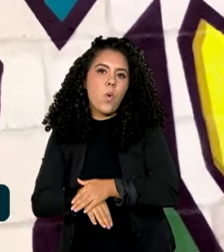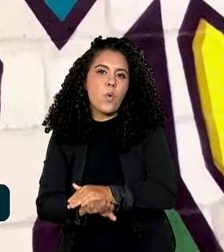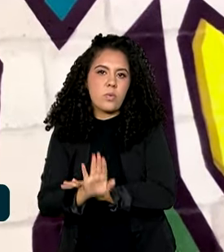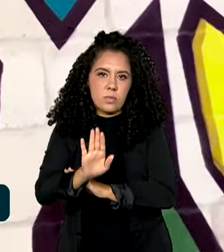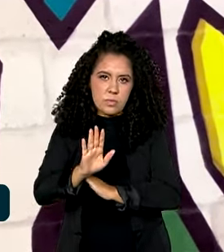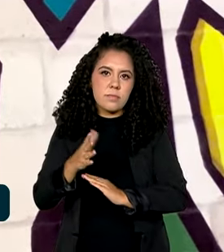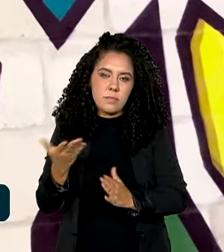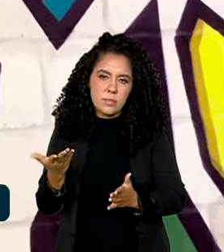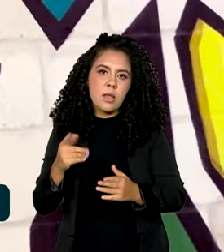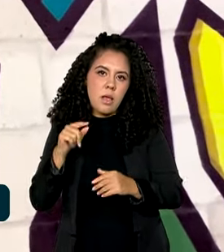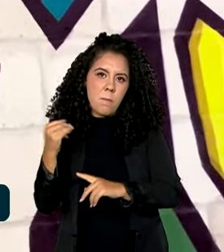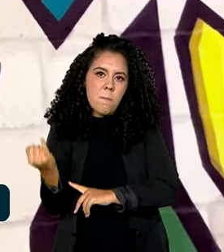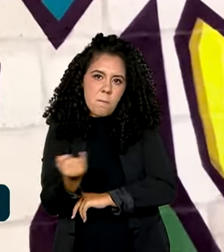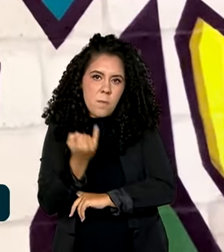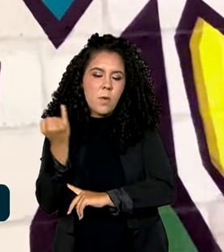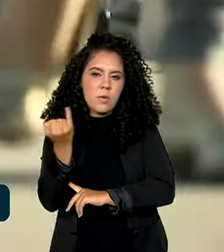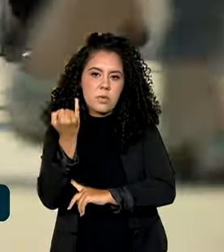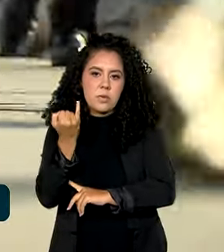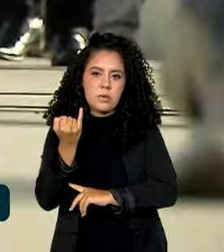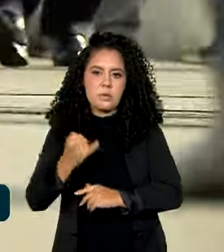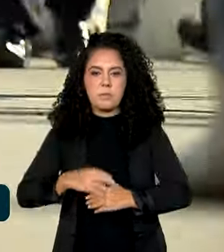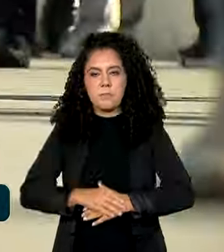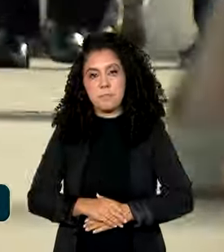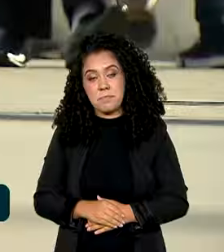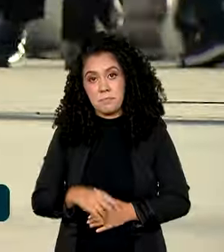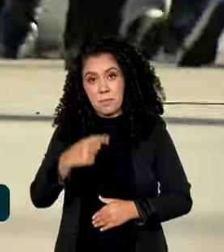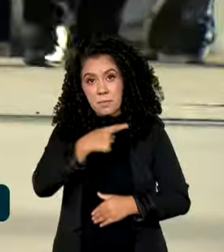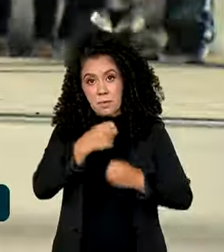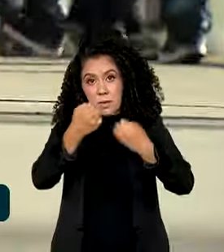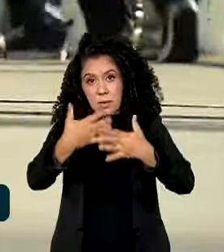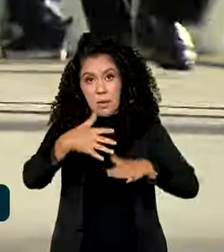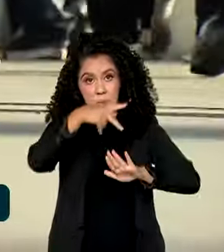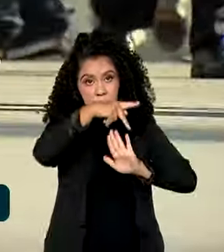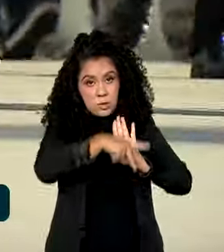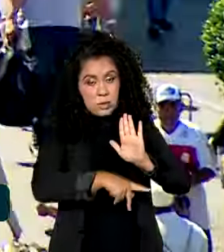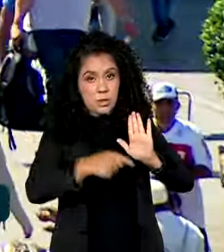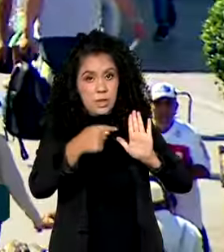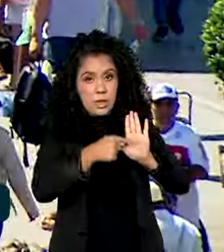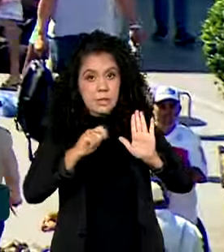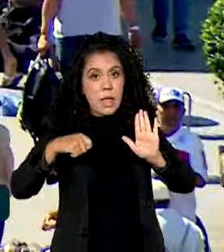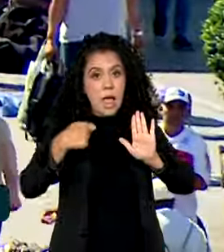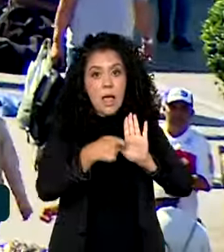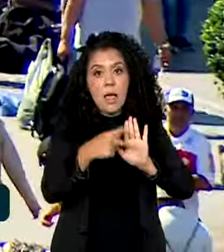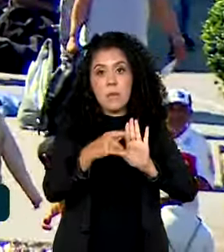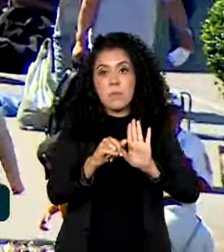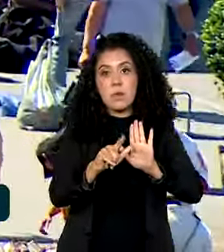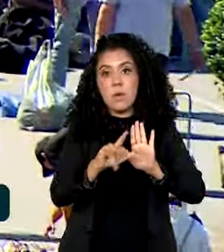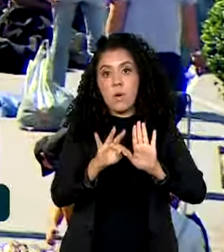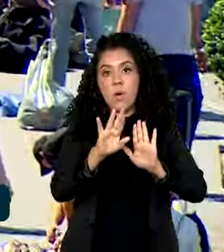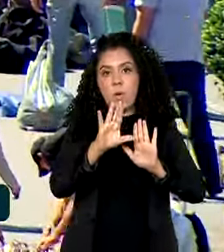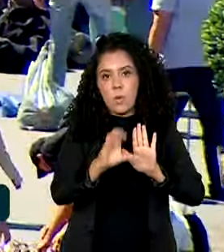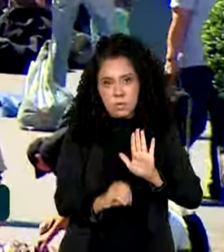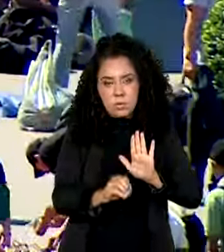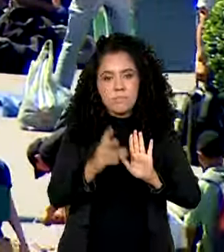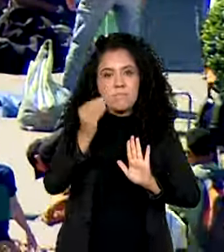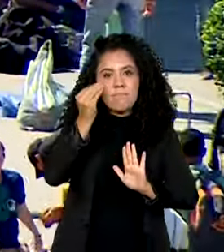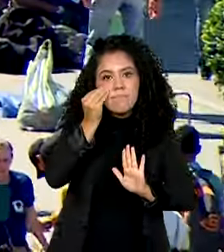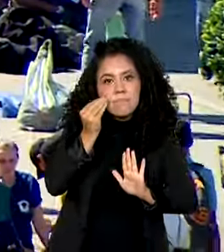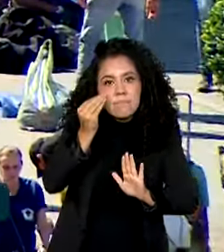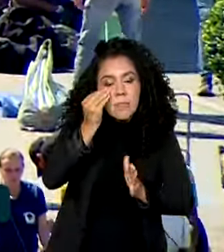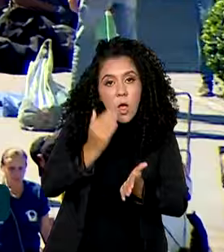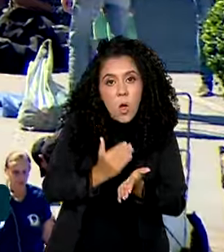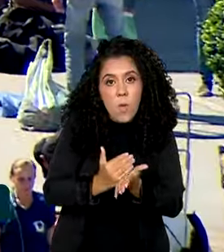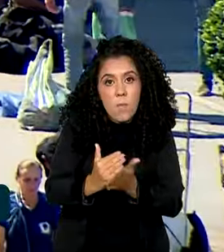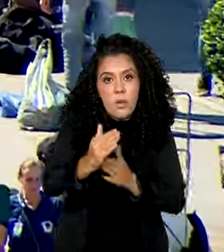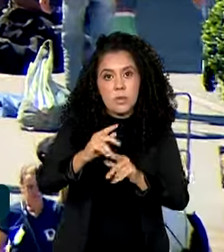contas. E é importante, é uma grande conquista, sim. O projeto ainda é piloto. Uma continuidade do teste iniciado em